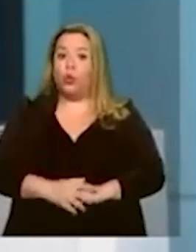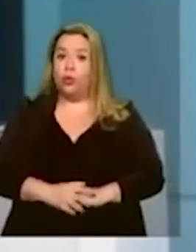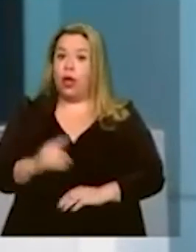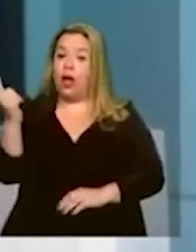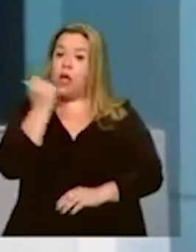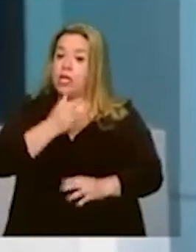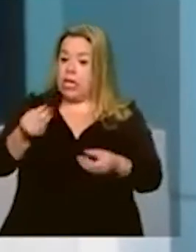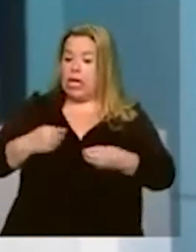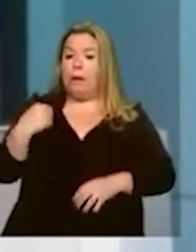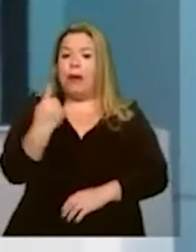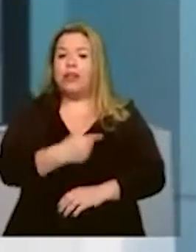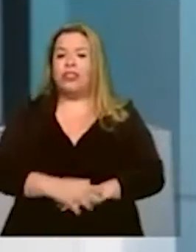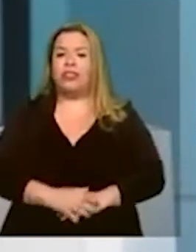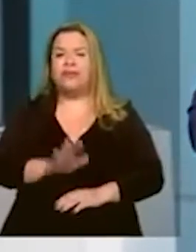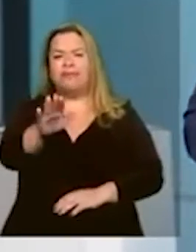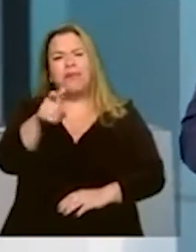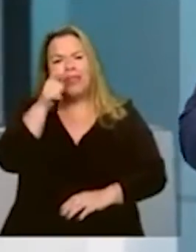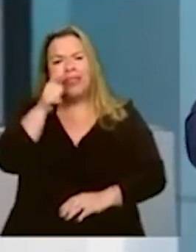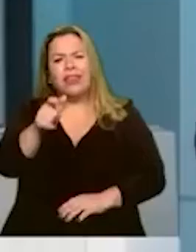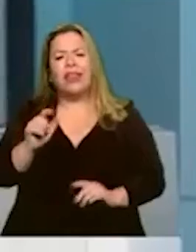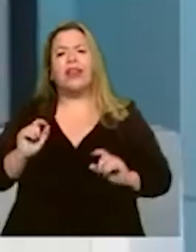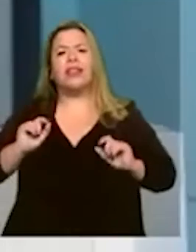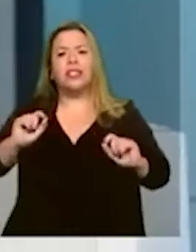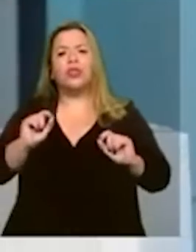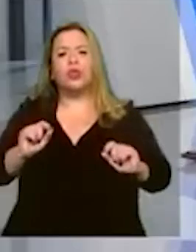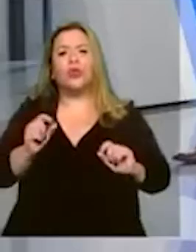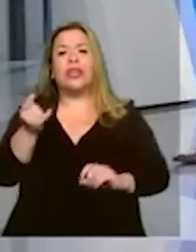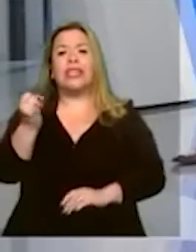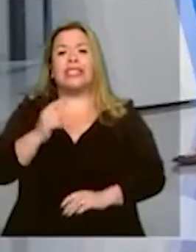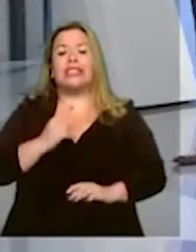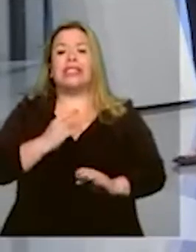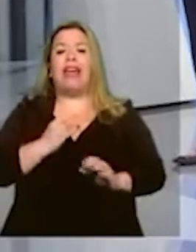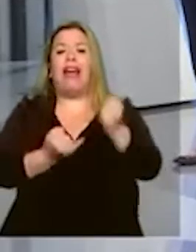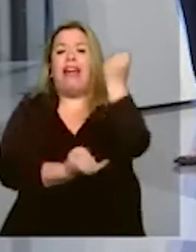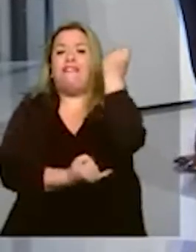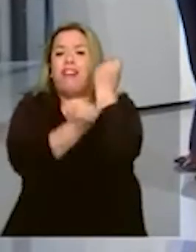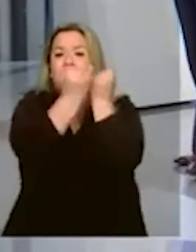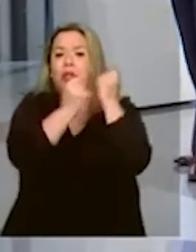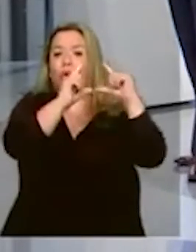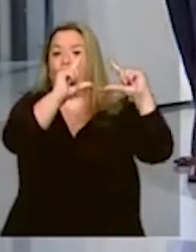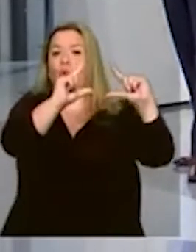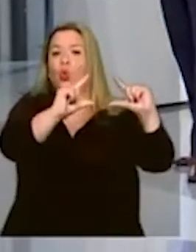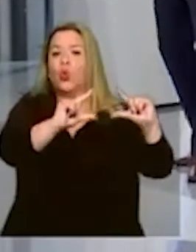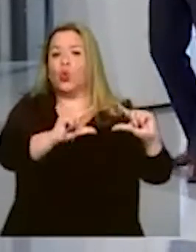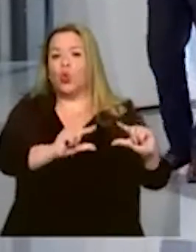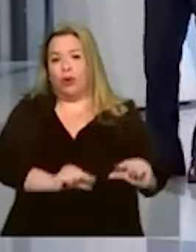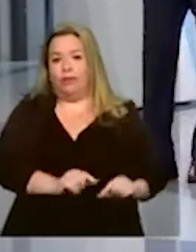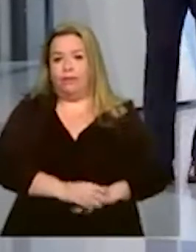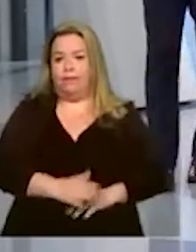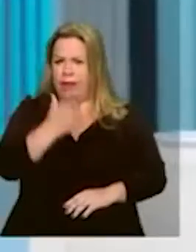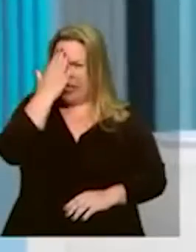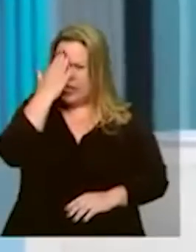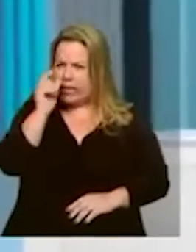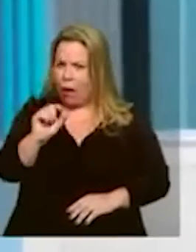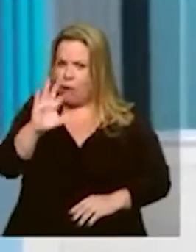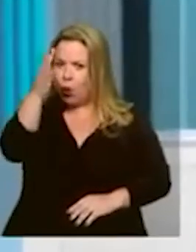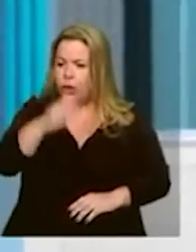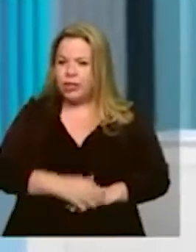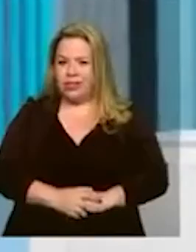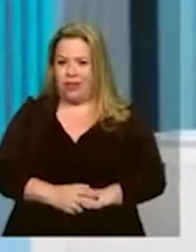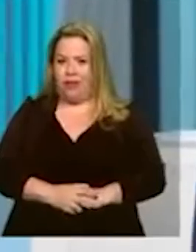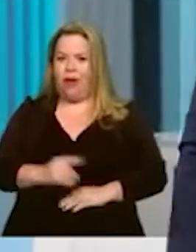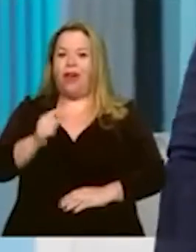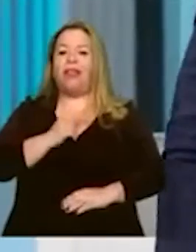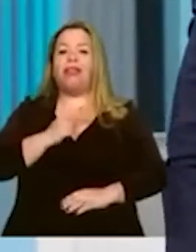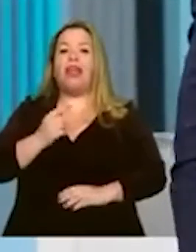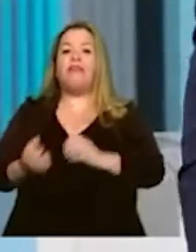E uma coisa interessante, com a inflação baixando, e sabe o que aconteceu? Houve formação